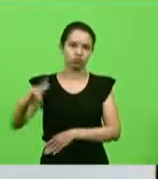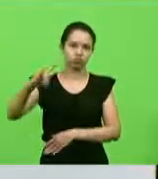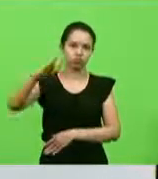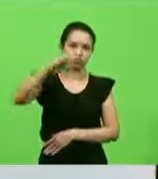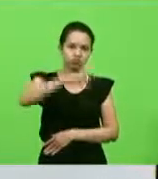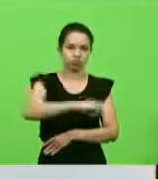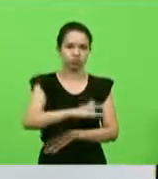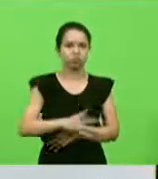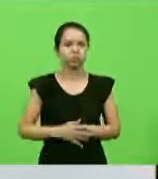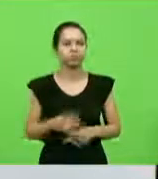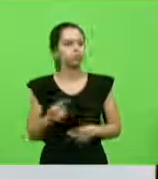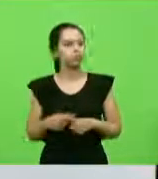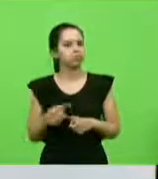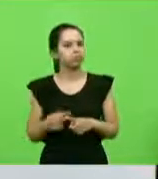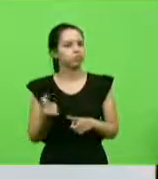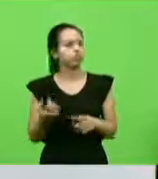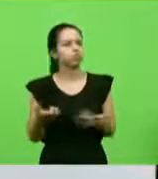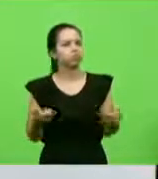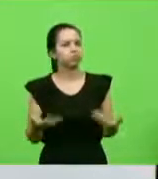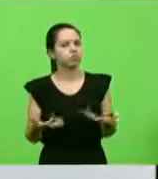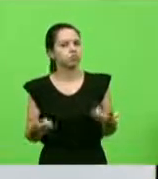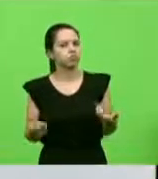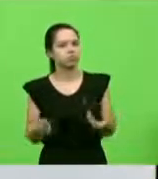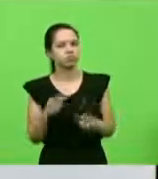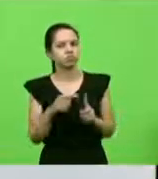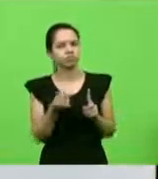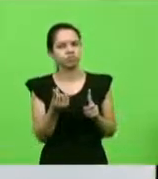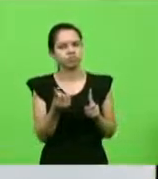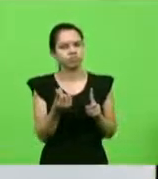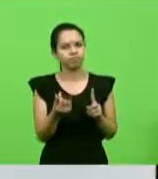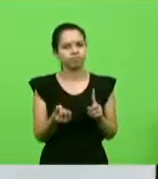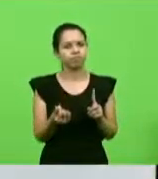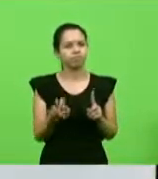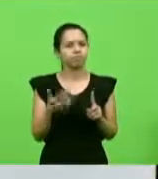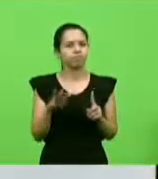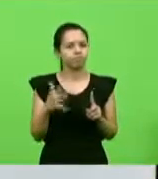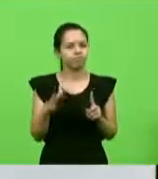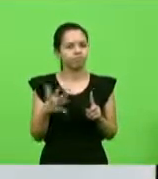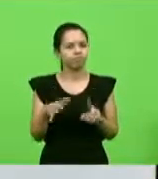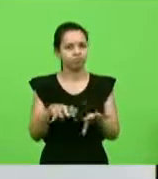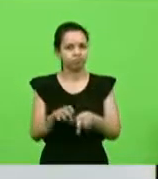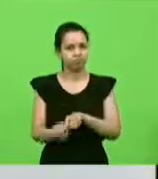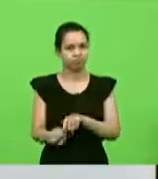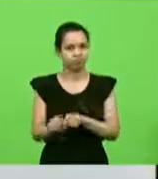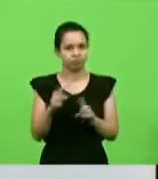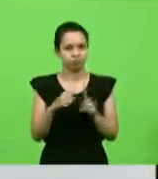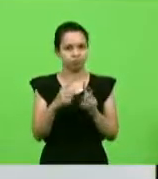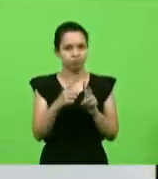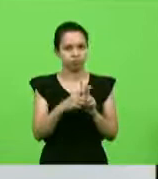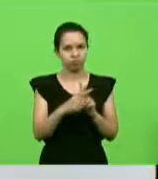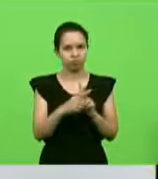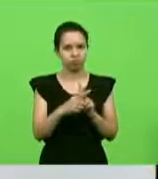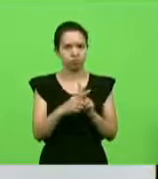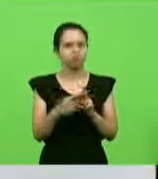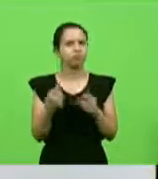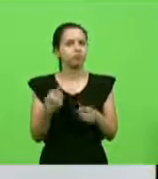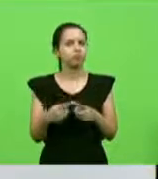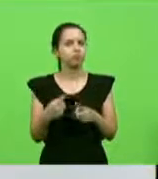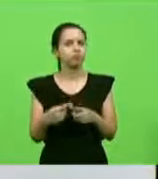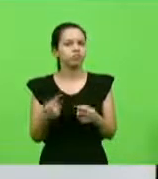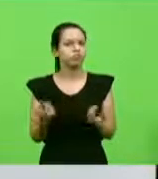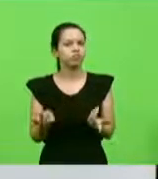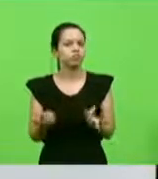56 mil reais é o valor mais ou menos para formar dois oficiais? para que gastar dinheiro para